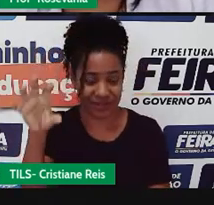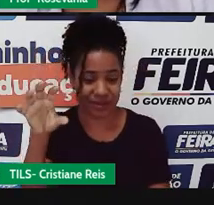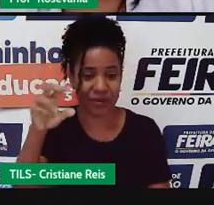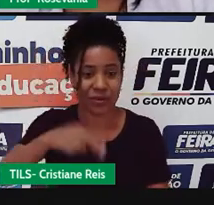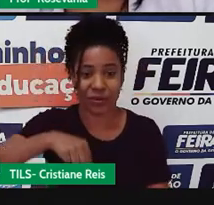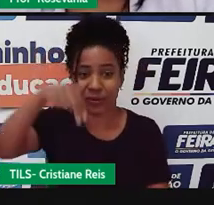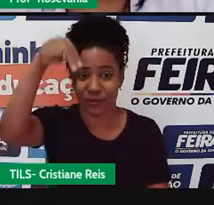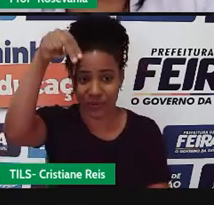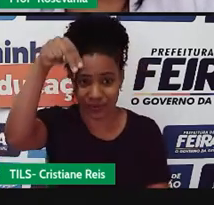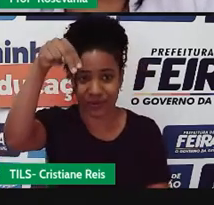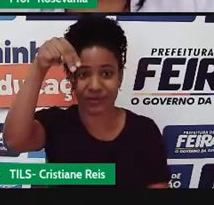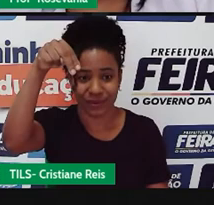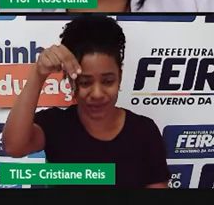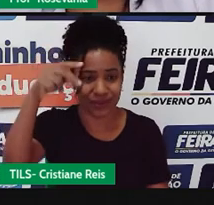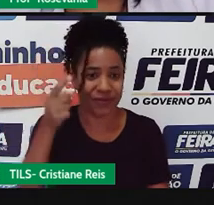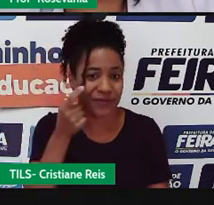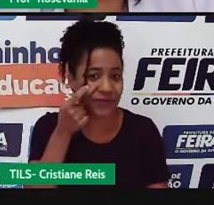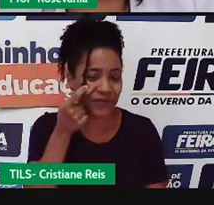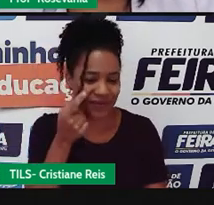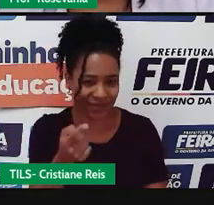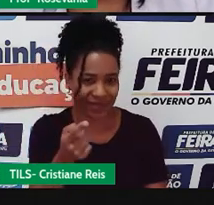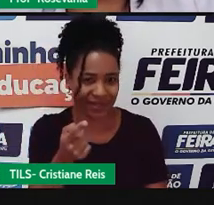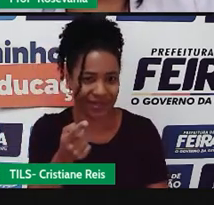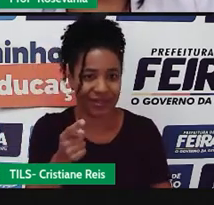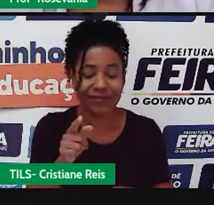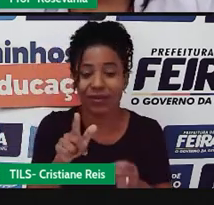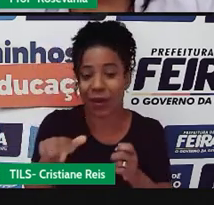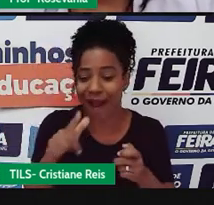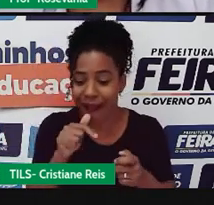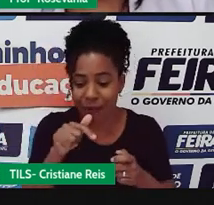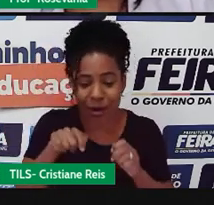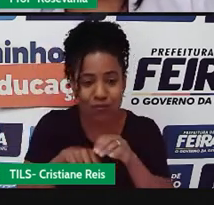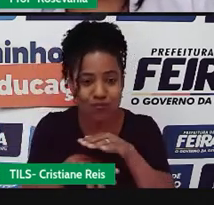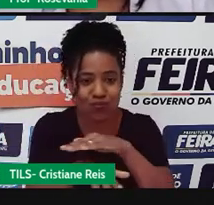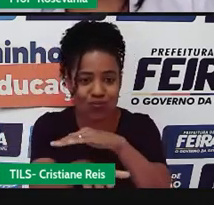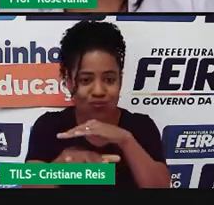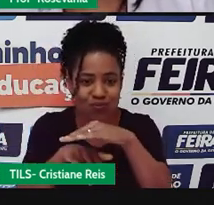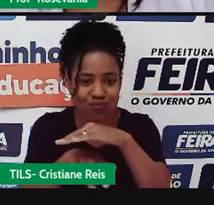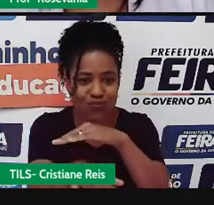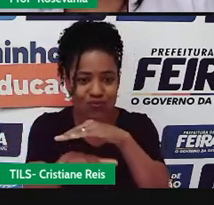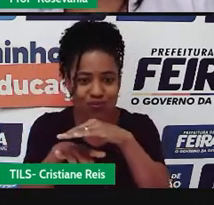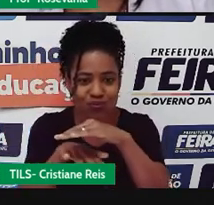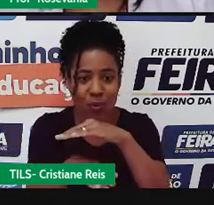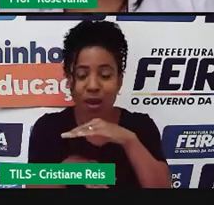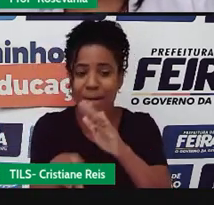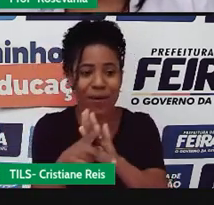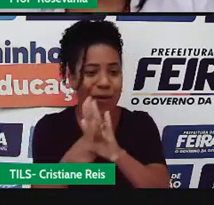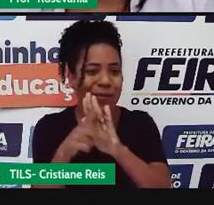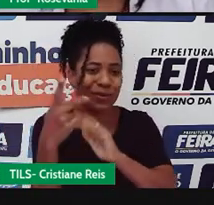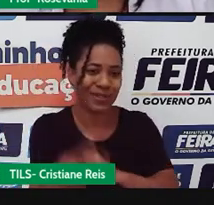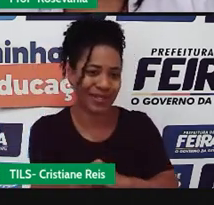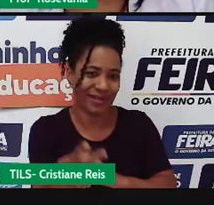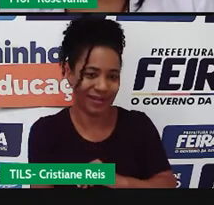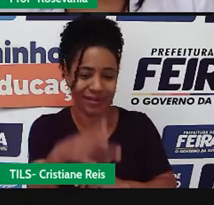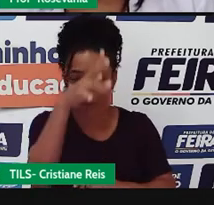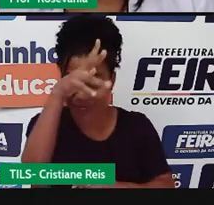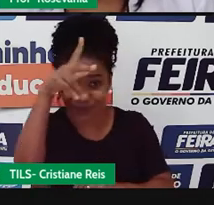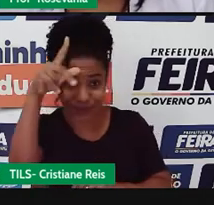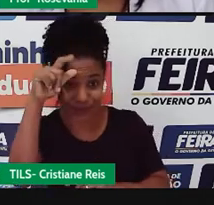então a gestão do aquífero ao pé do chão será facilitada porque é exclusivamente nacional e da Amazônia,